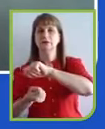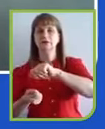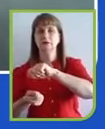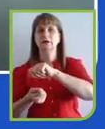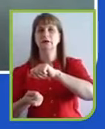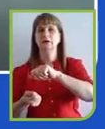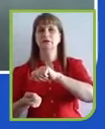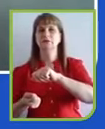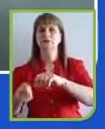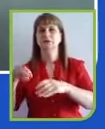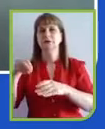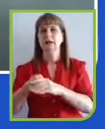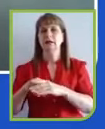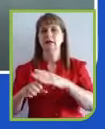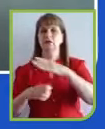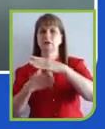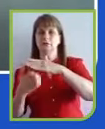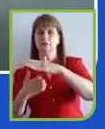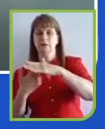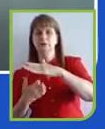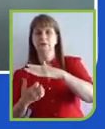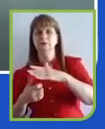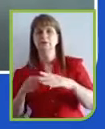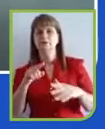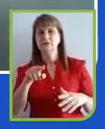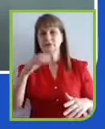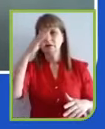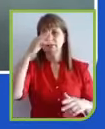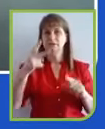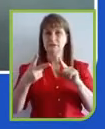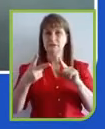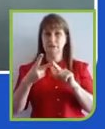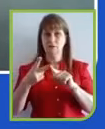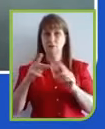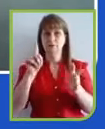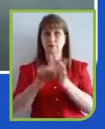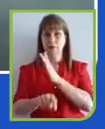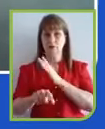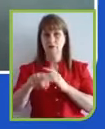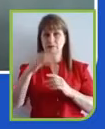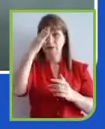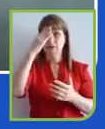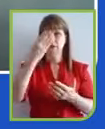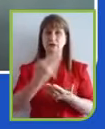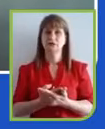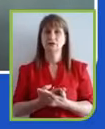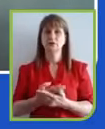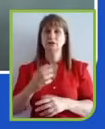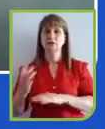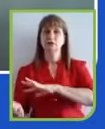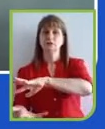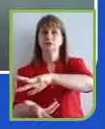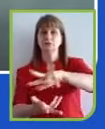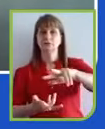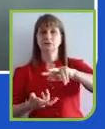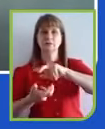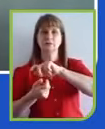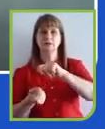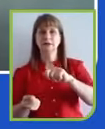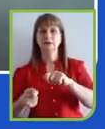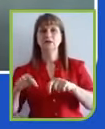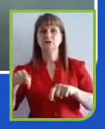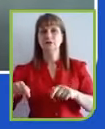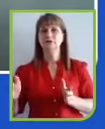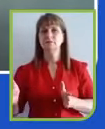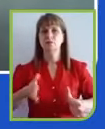acredita que agora, nesse pós-pandemia, sustentabilidade realmente vai virar algo efetivo nas